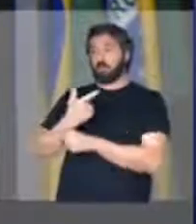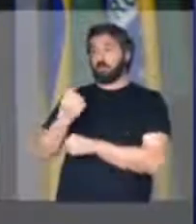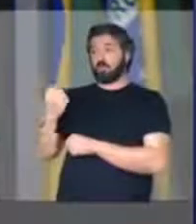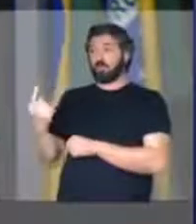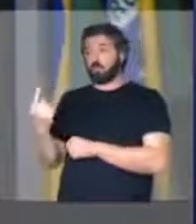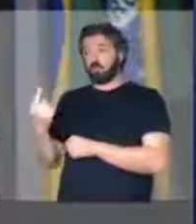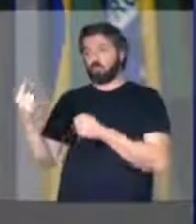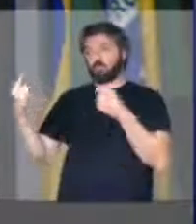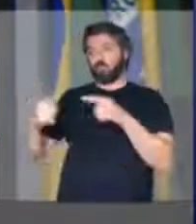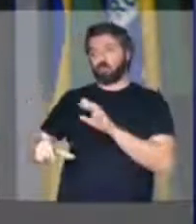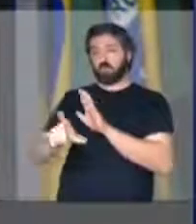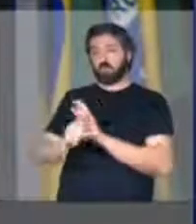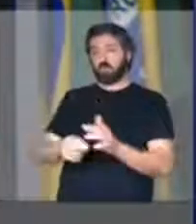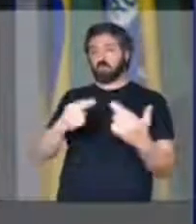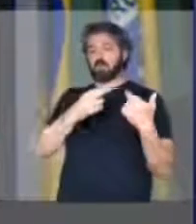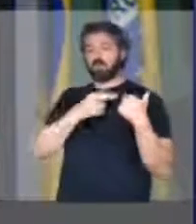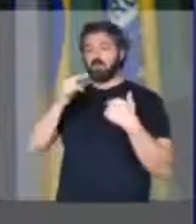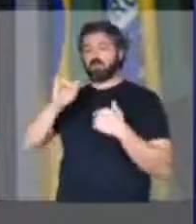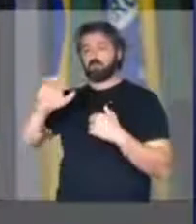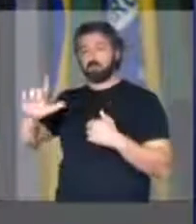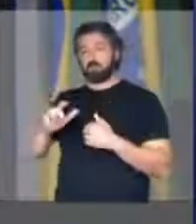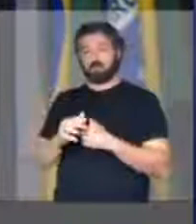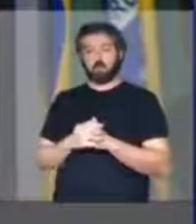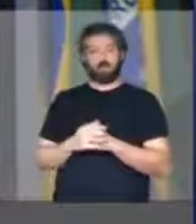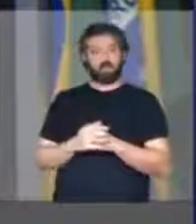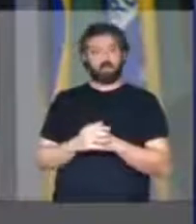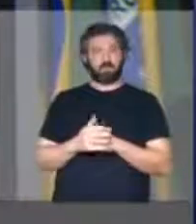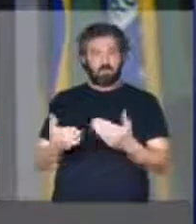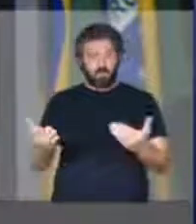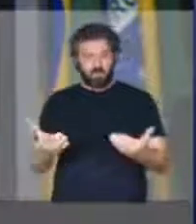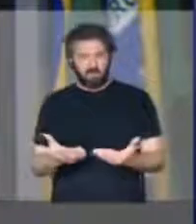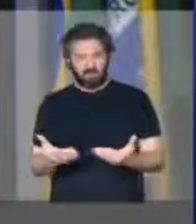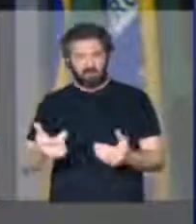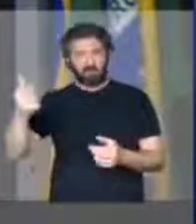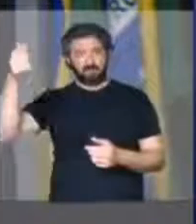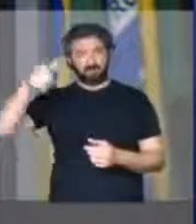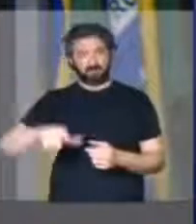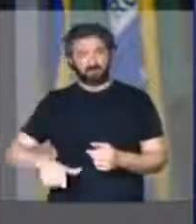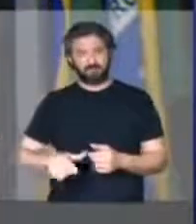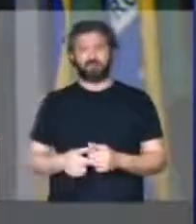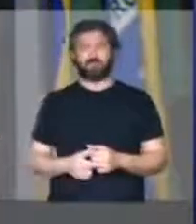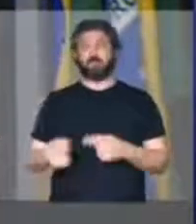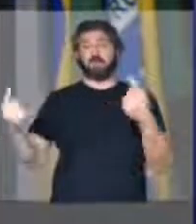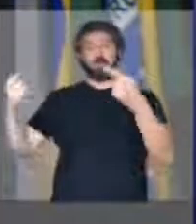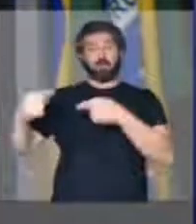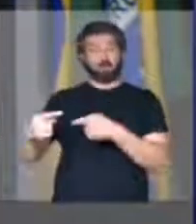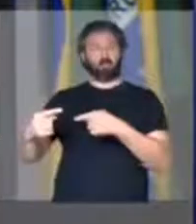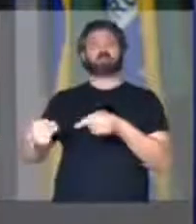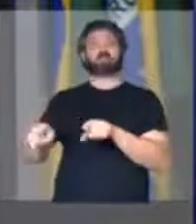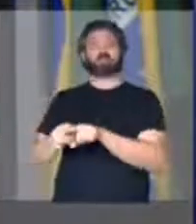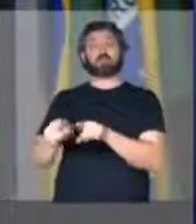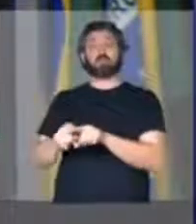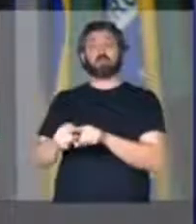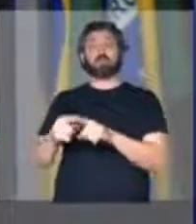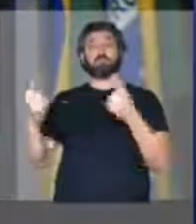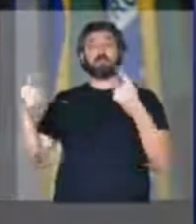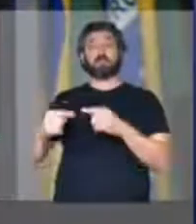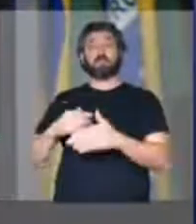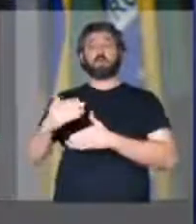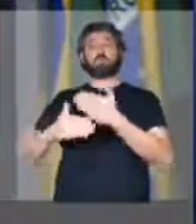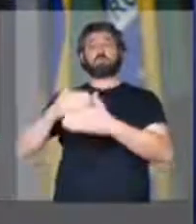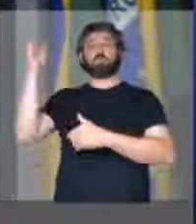foi contra a Lei de Responsabilidade Fiscal. E agora, mais uma vez, a oposição é contra o